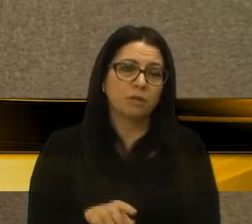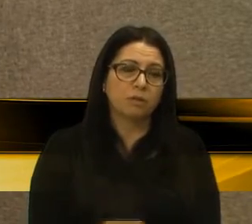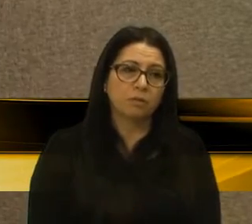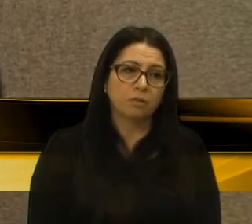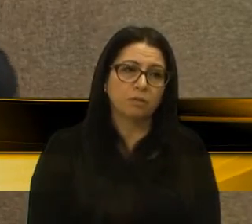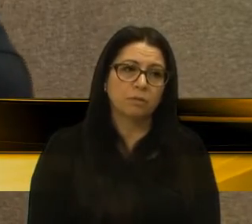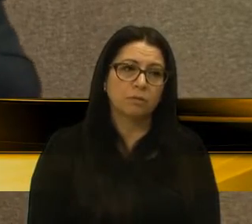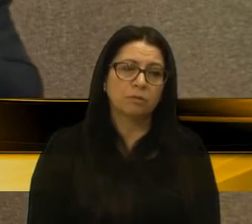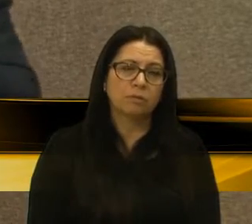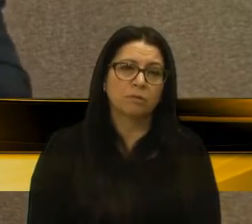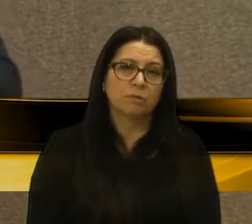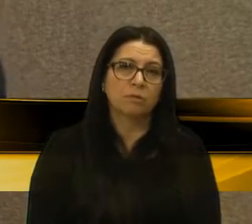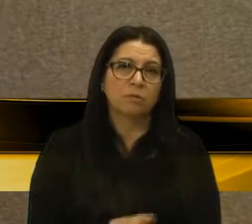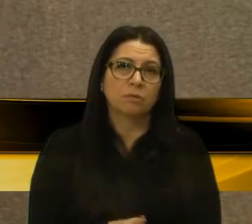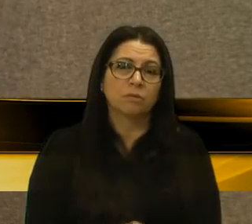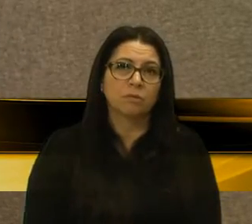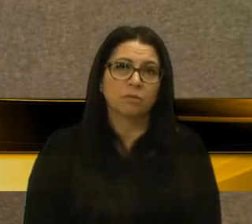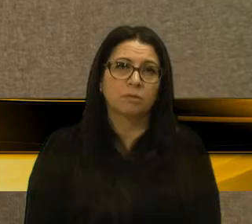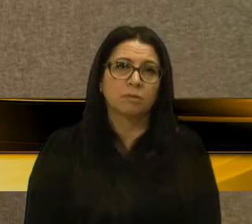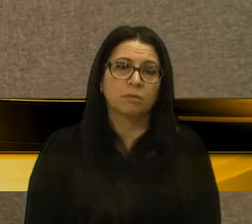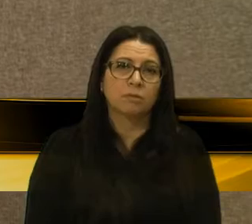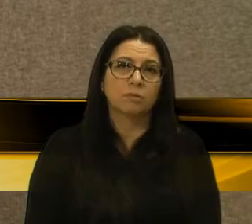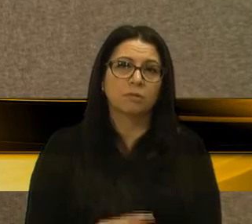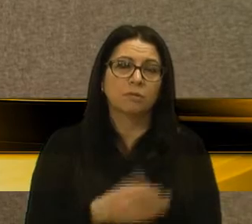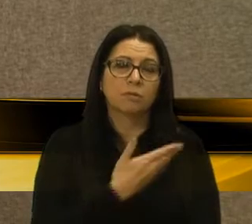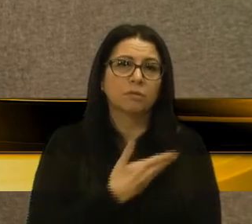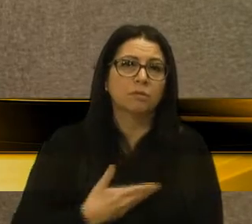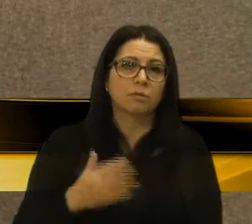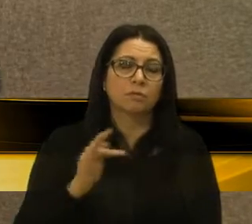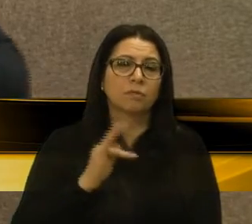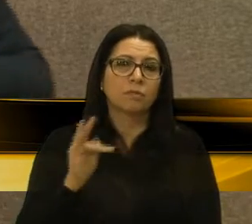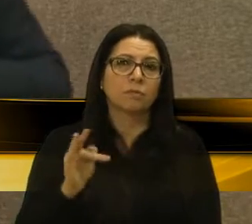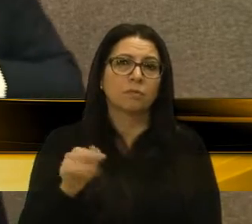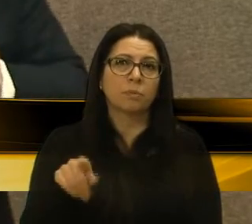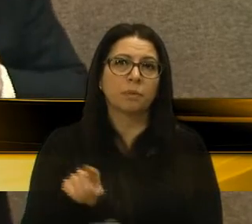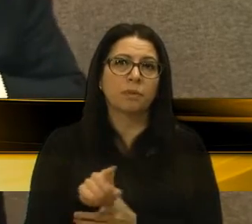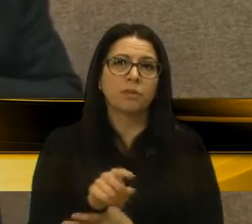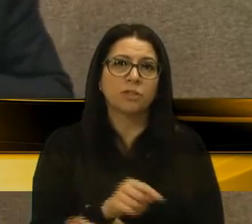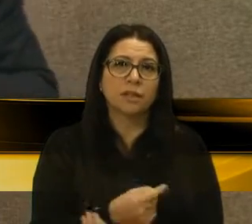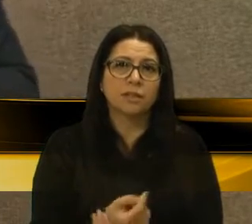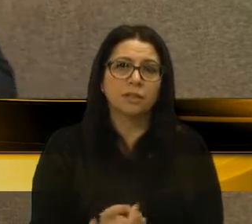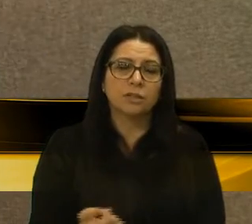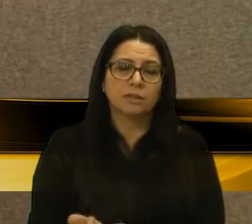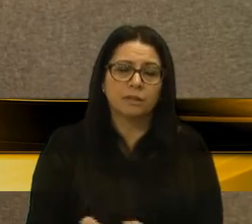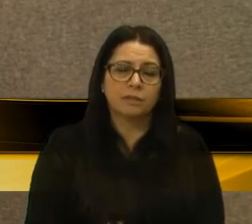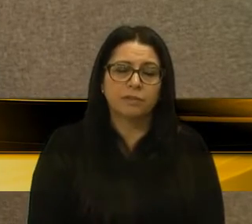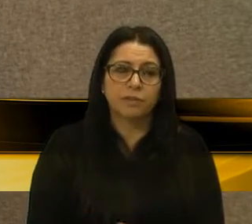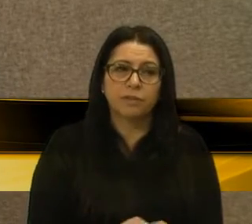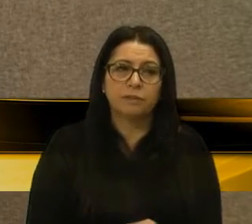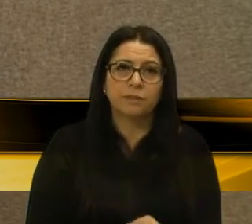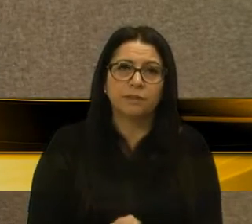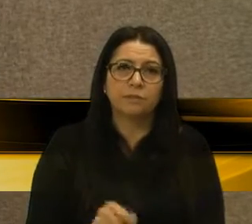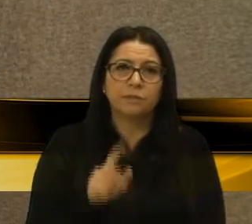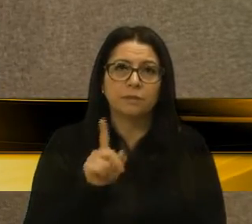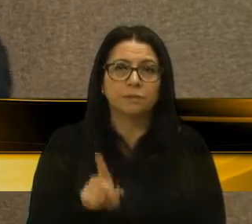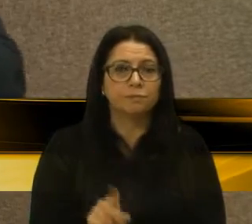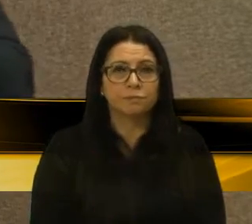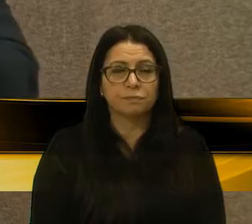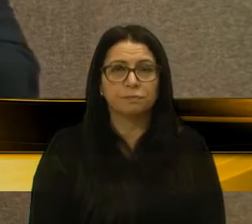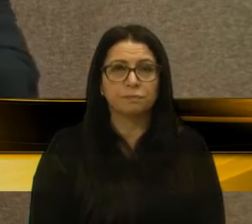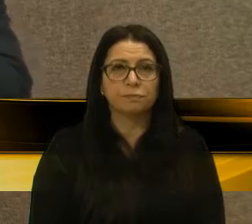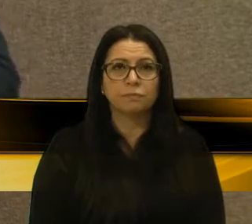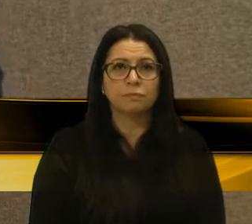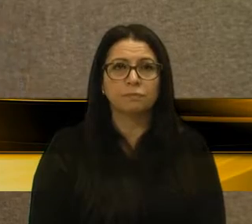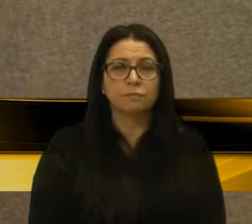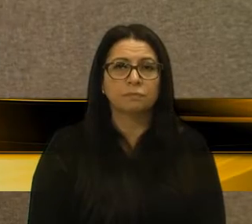Bolsonaro, o governo federal não está em inércia, não está no